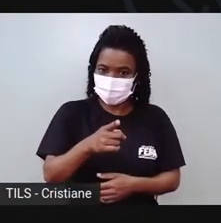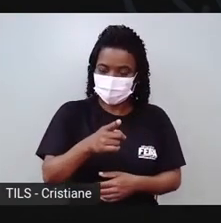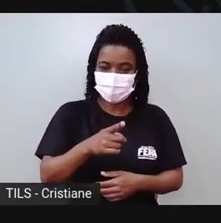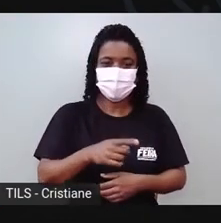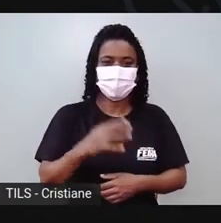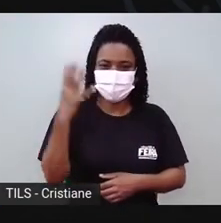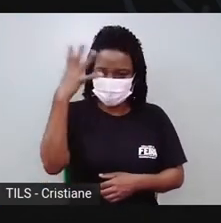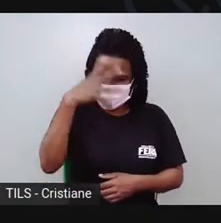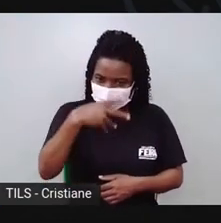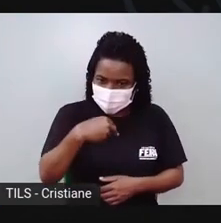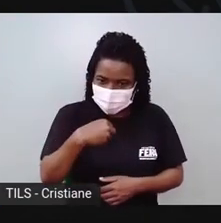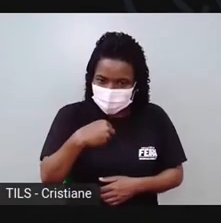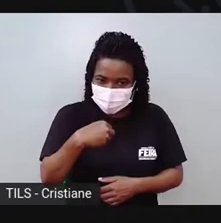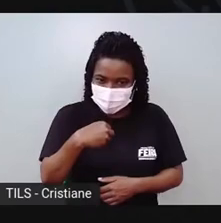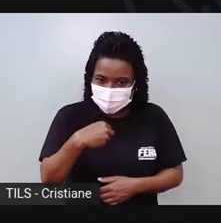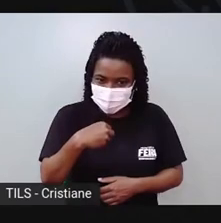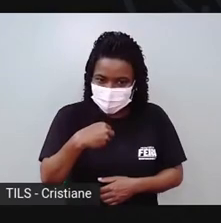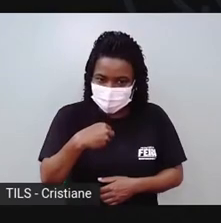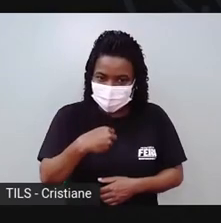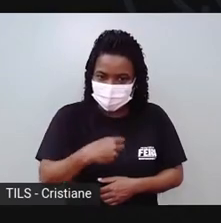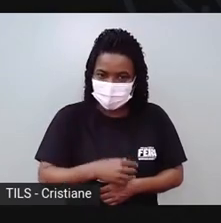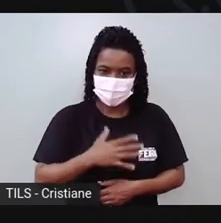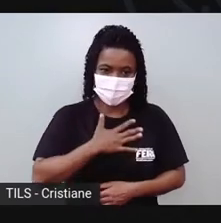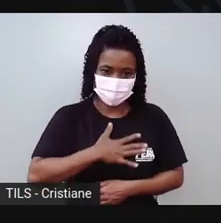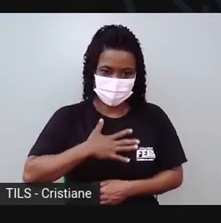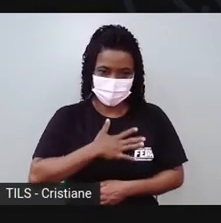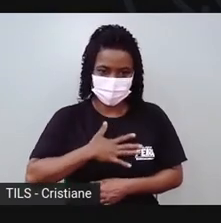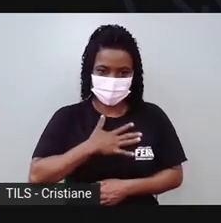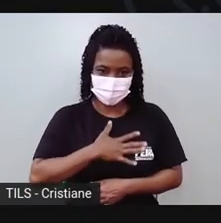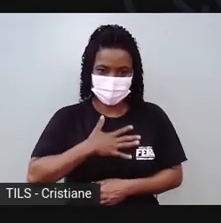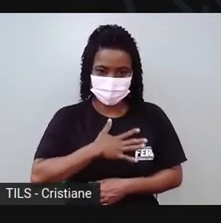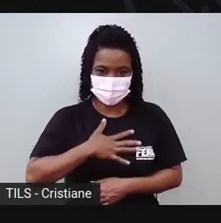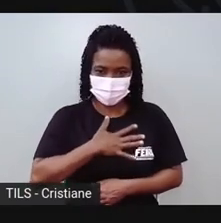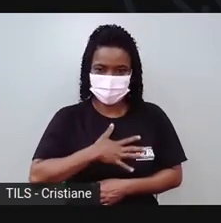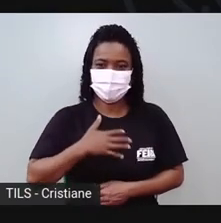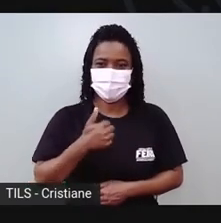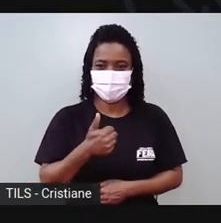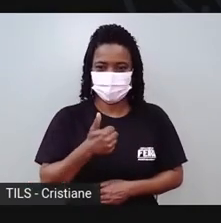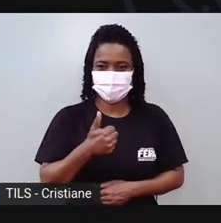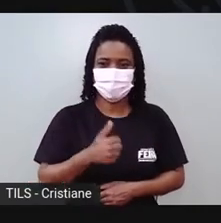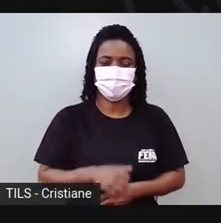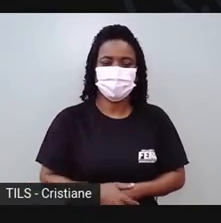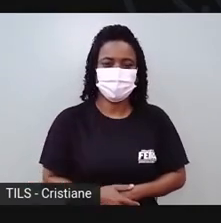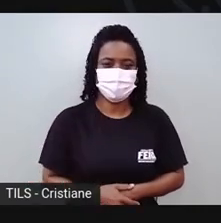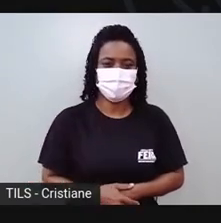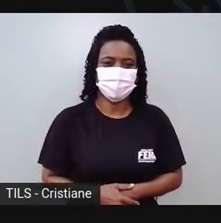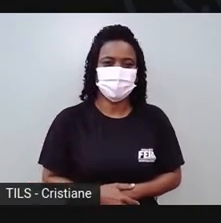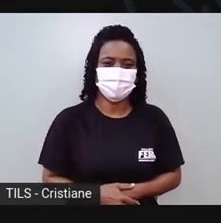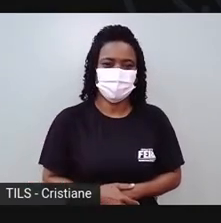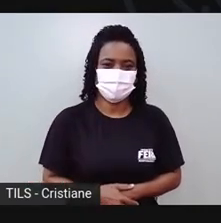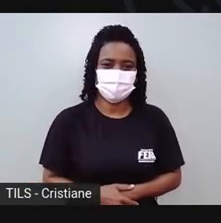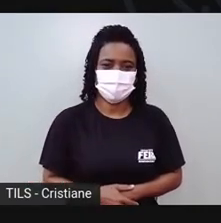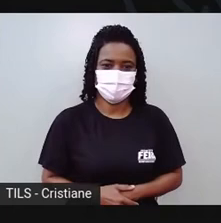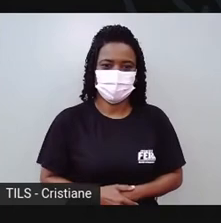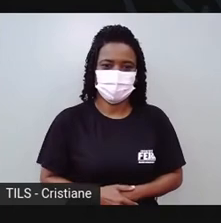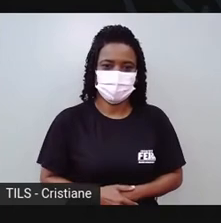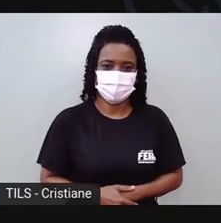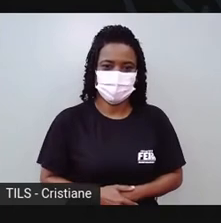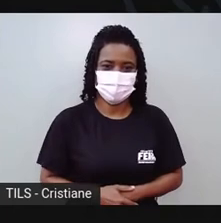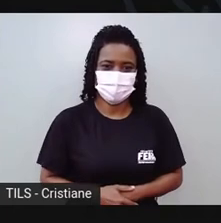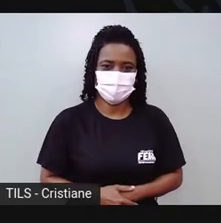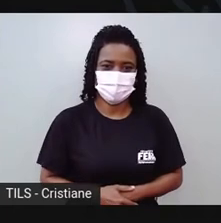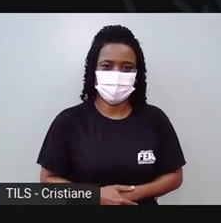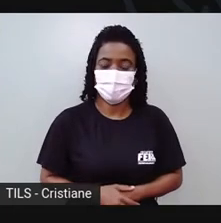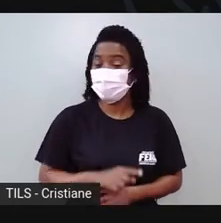Não tá lindo? Eu gostei. Agora a gente vai fazer o que mais? Dá aí uma sugestão. O que é que